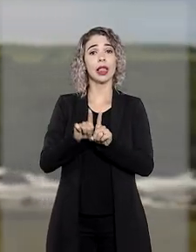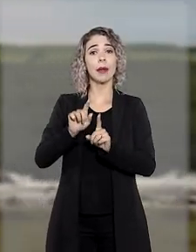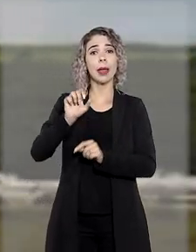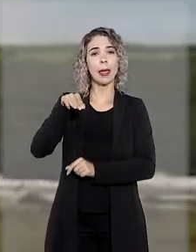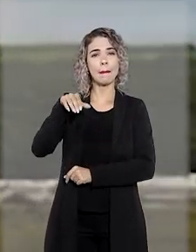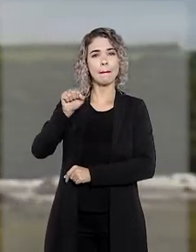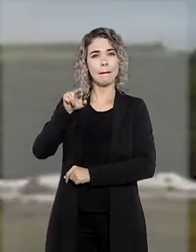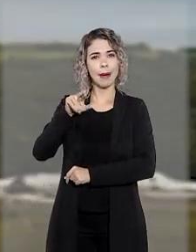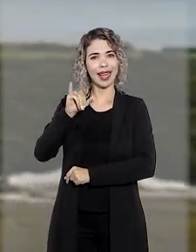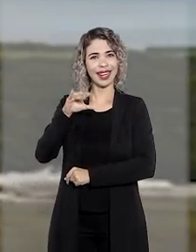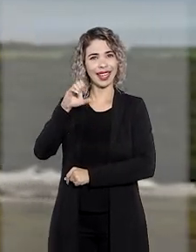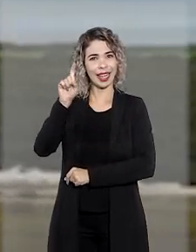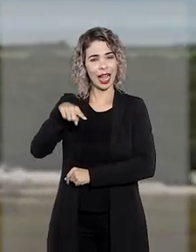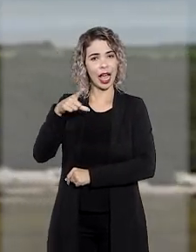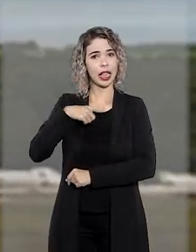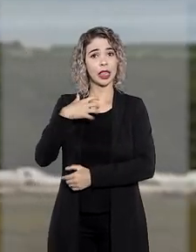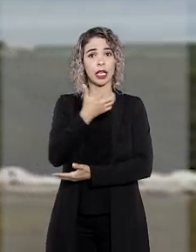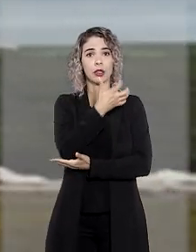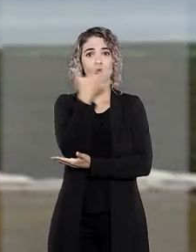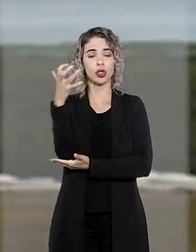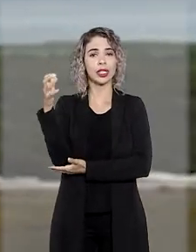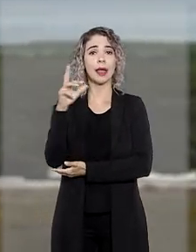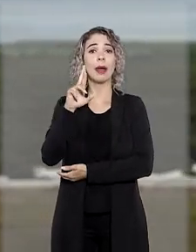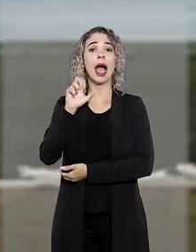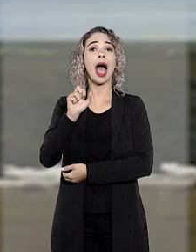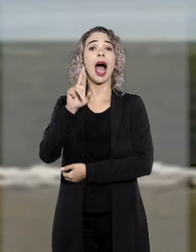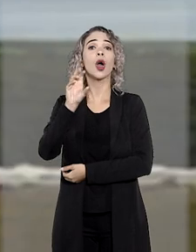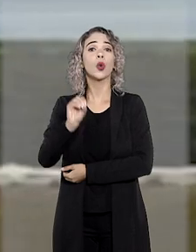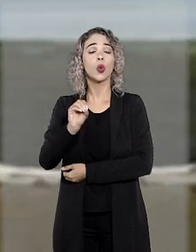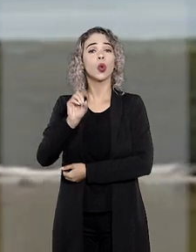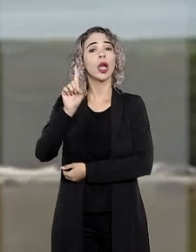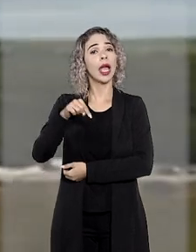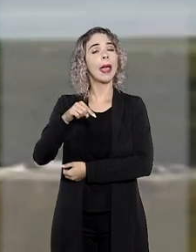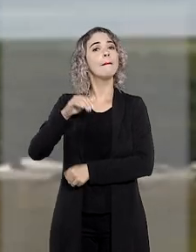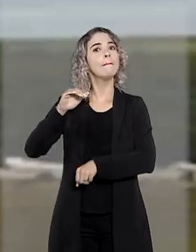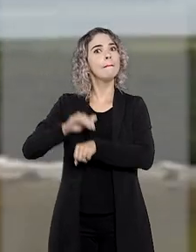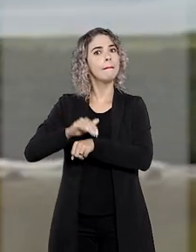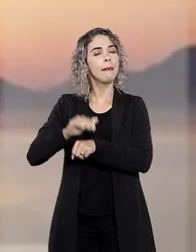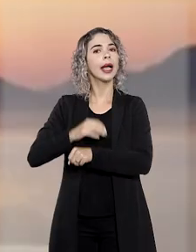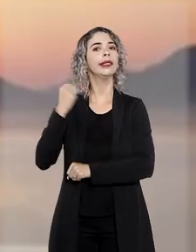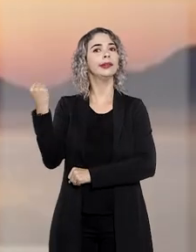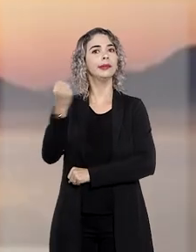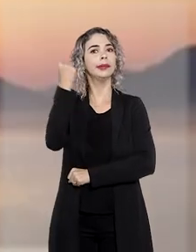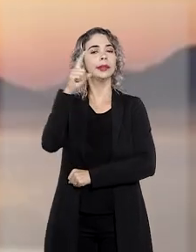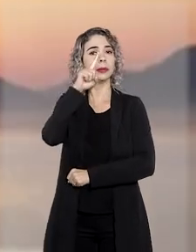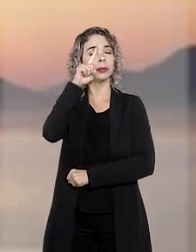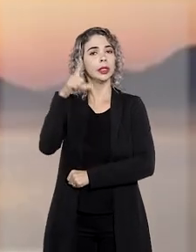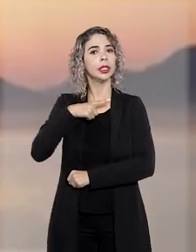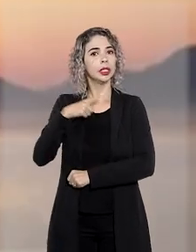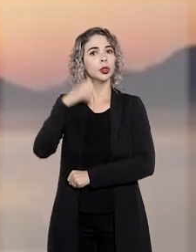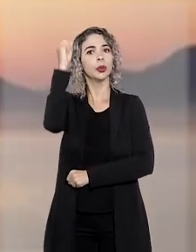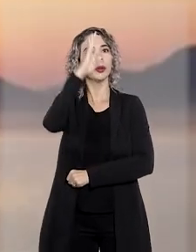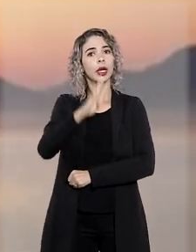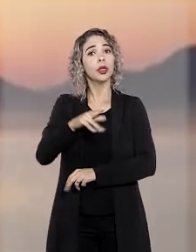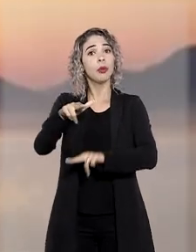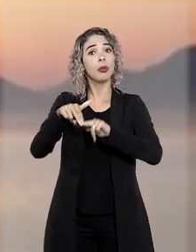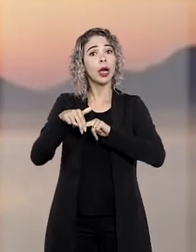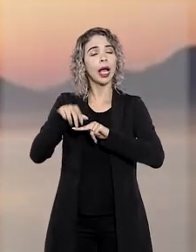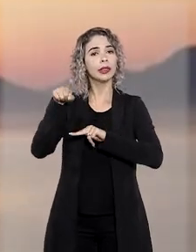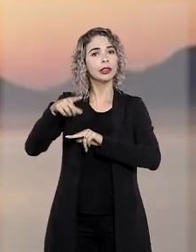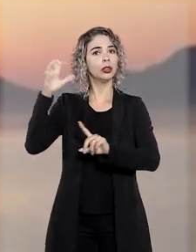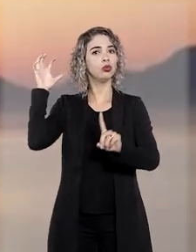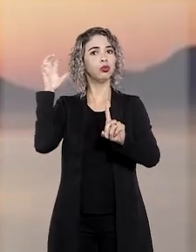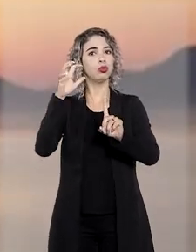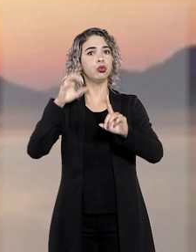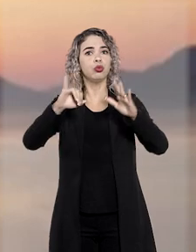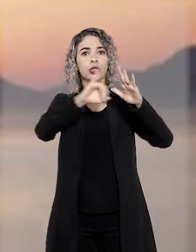a APA de Maricá constitui um ecossistema raro e tem se mostrado um dos mais ameaçados do Brasil, especialmente em